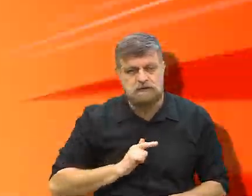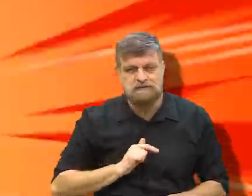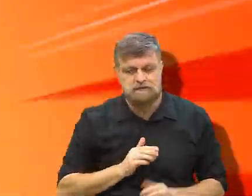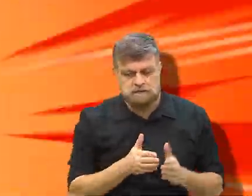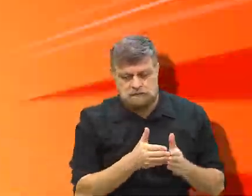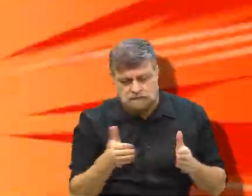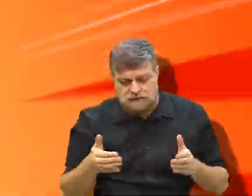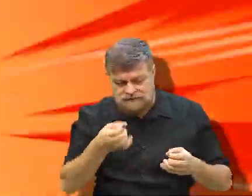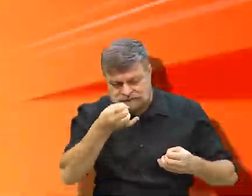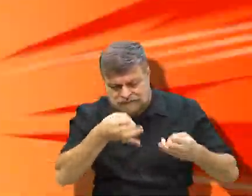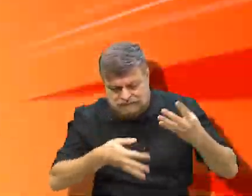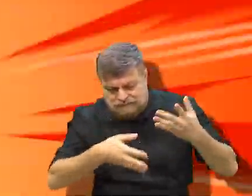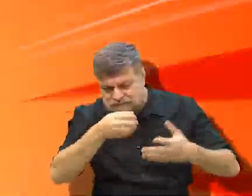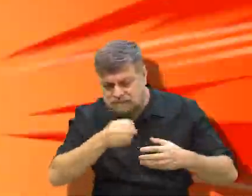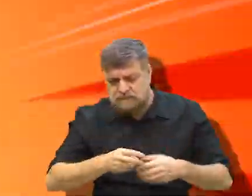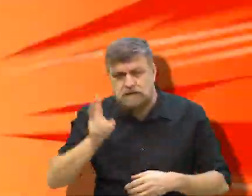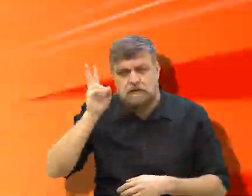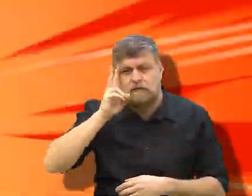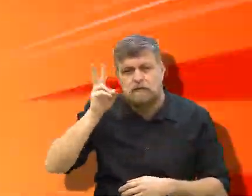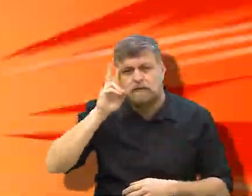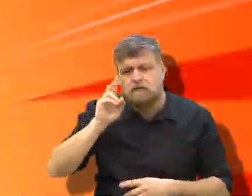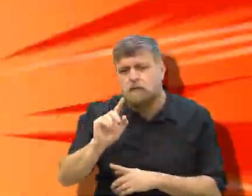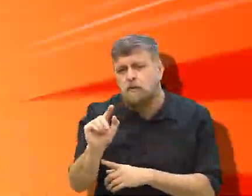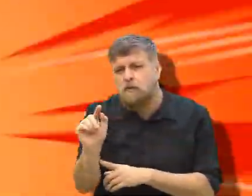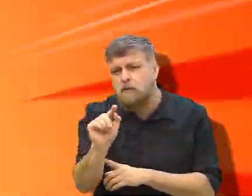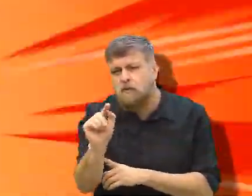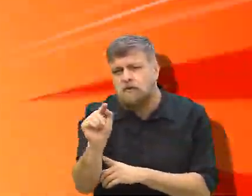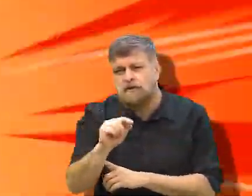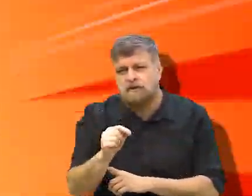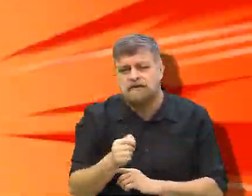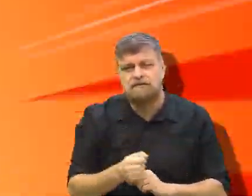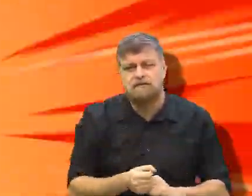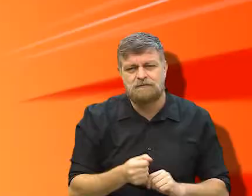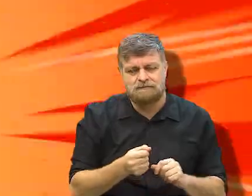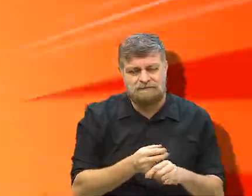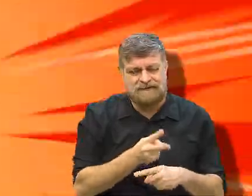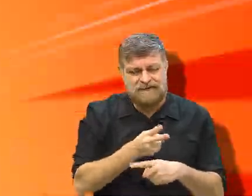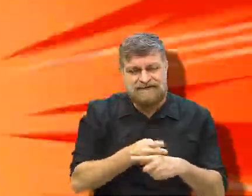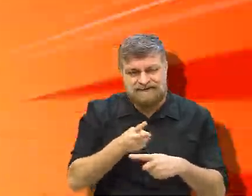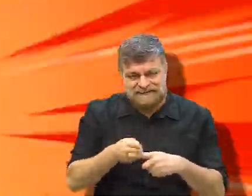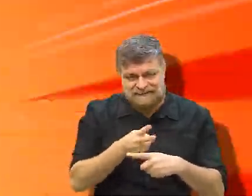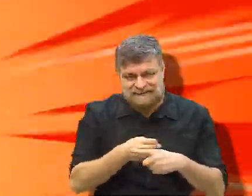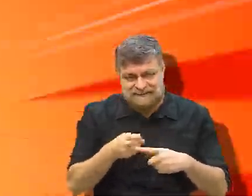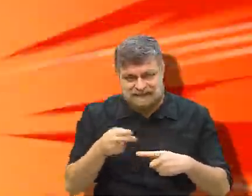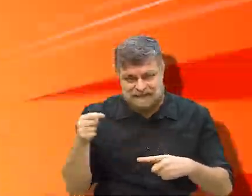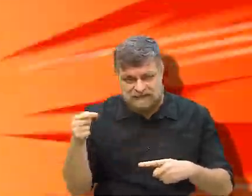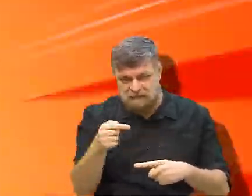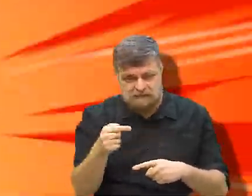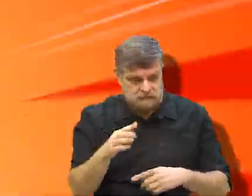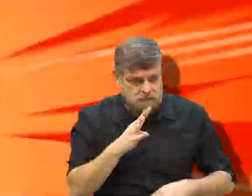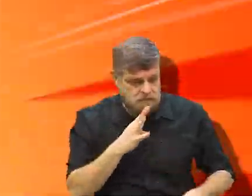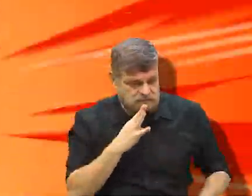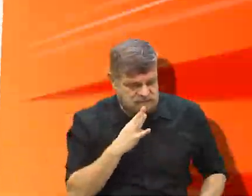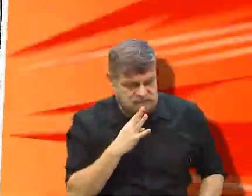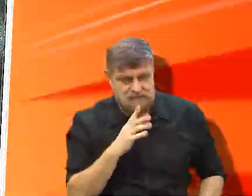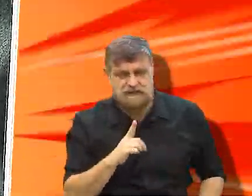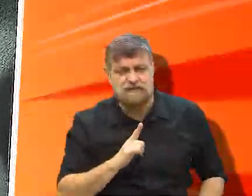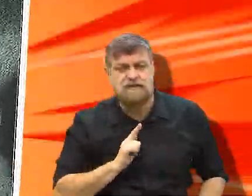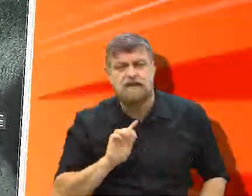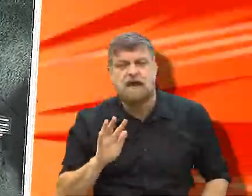aí, no meio dessa explicação, me lembrou um pouquinho sobre aquela série, não sei se você já assistiu, The 100,